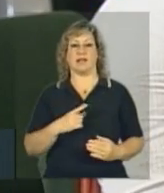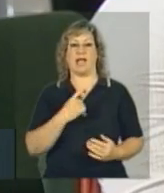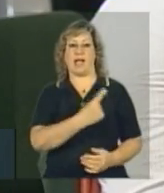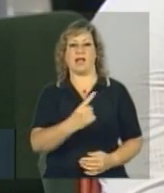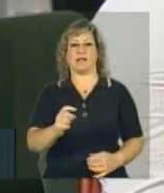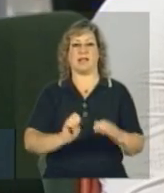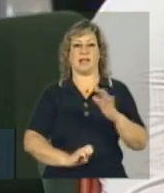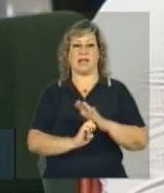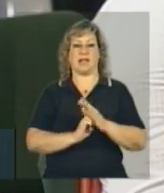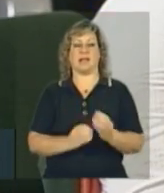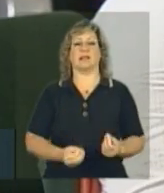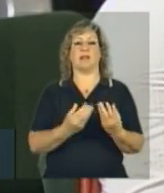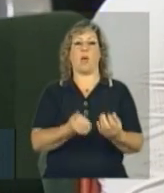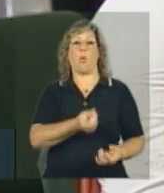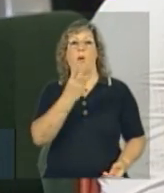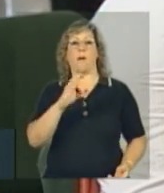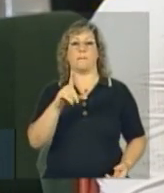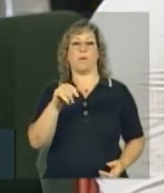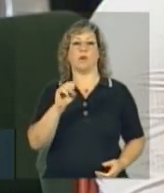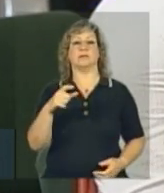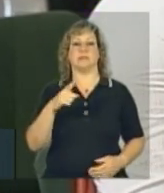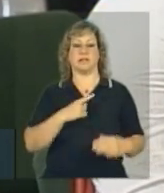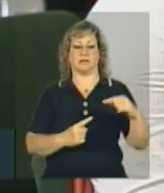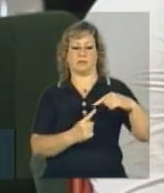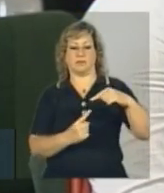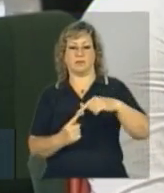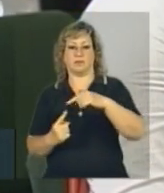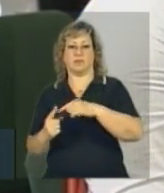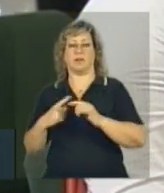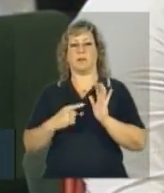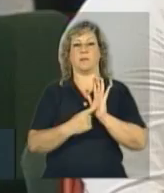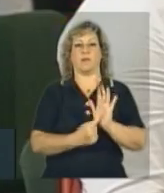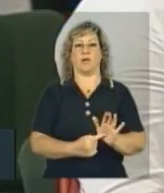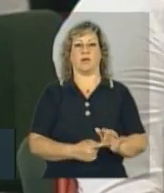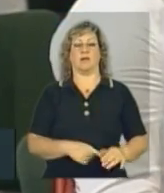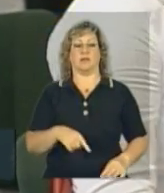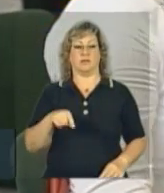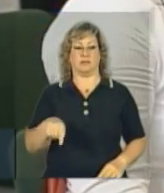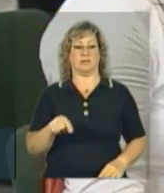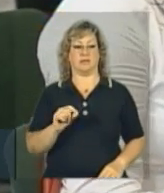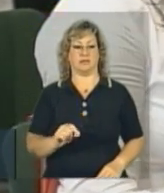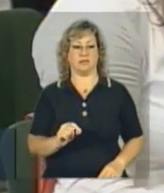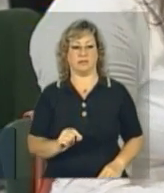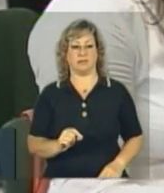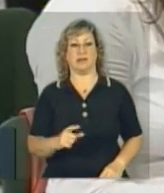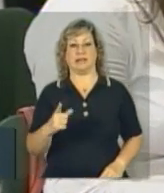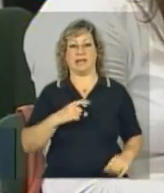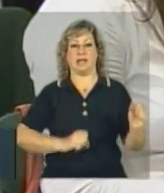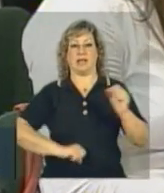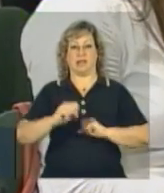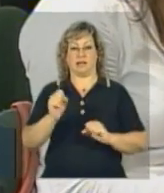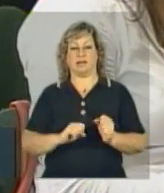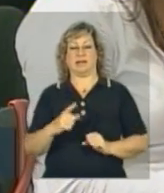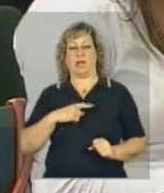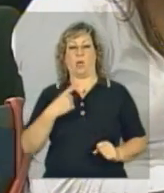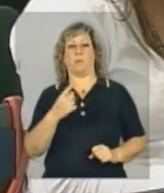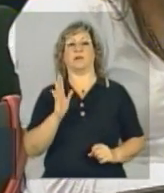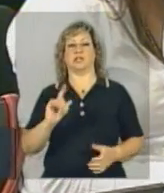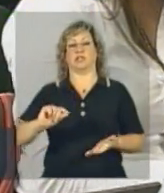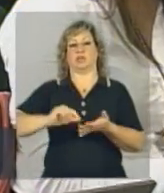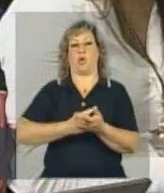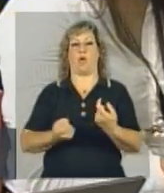bolsas eram? BritGas. 400, A BritGas já assinou um convênio para 400 bolsas,